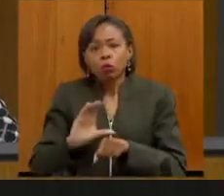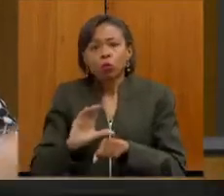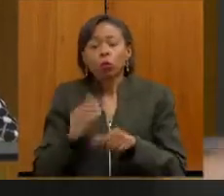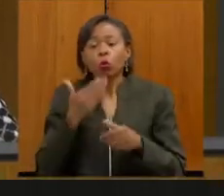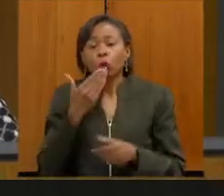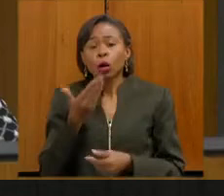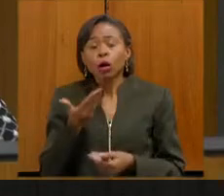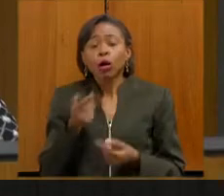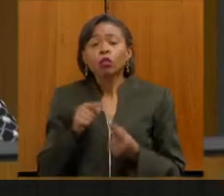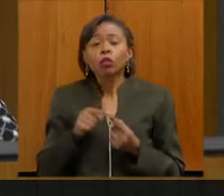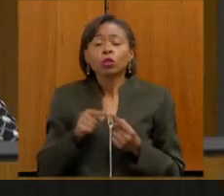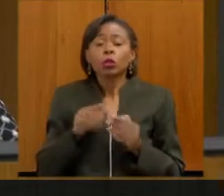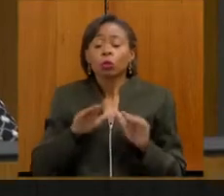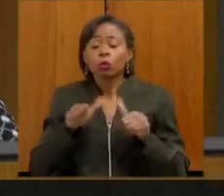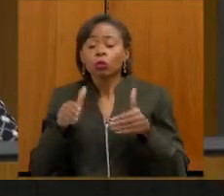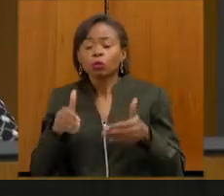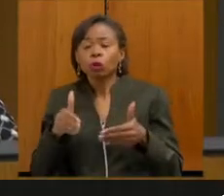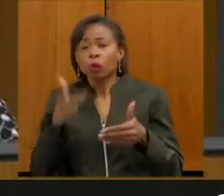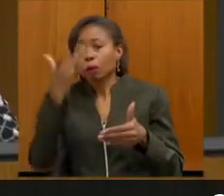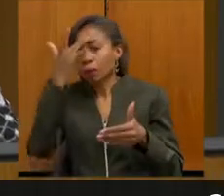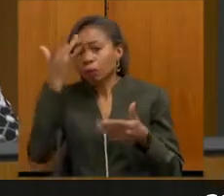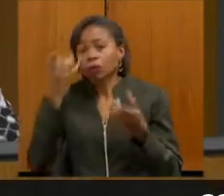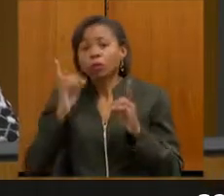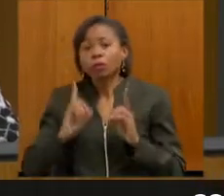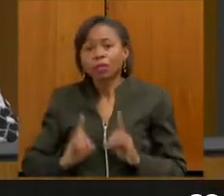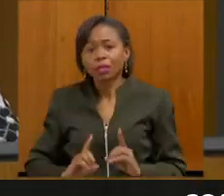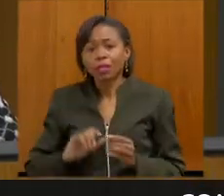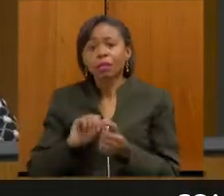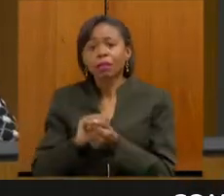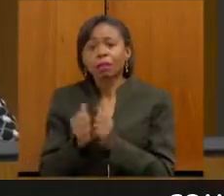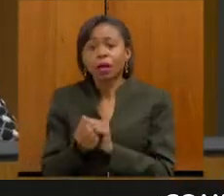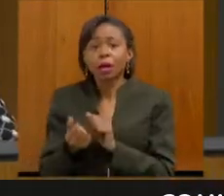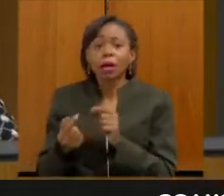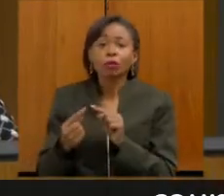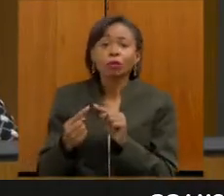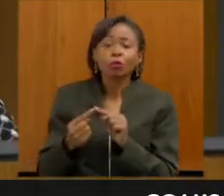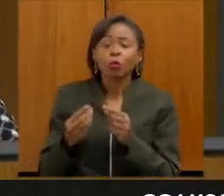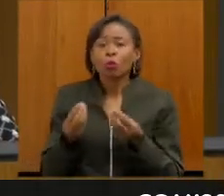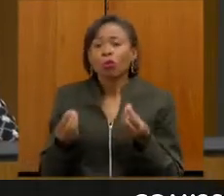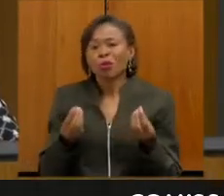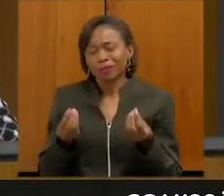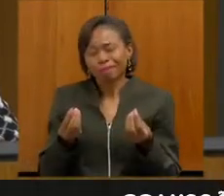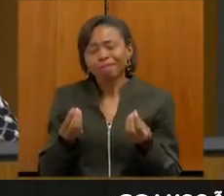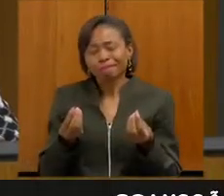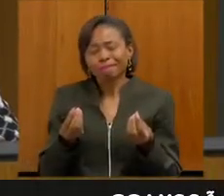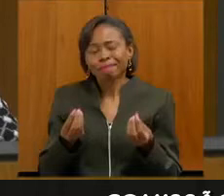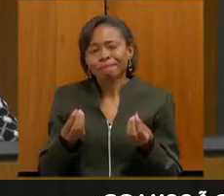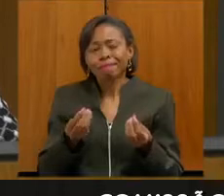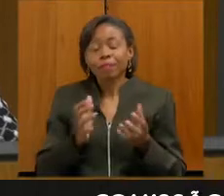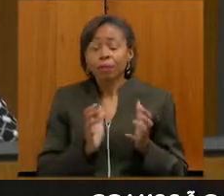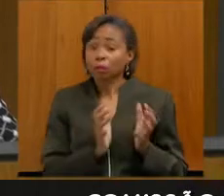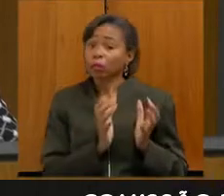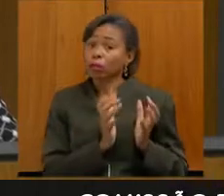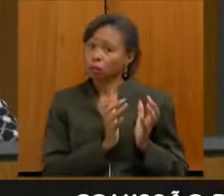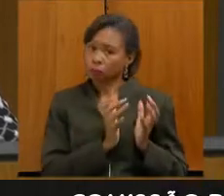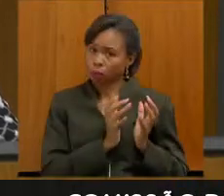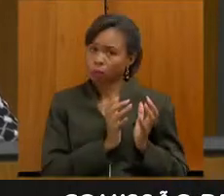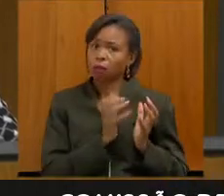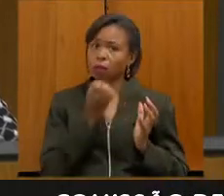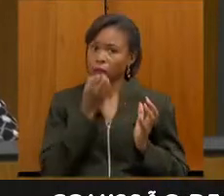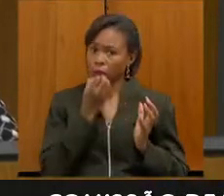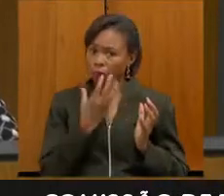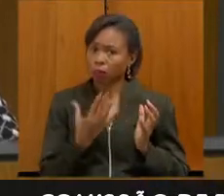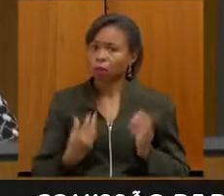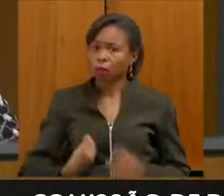voltado para a pessoa com deficiência. Então, a gente fica muito honrado que as APAES estejam aqui